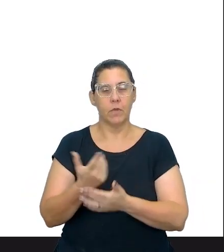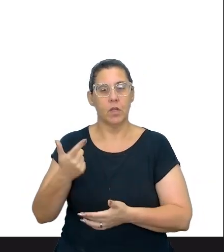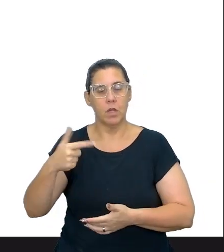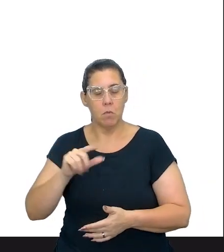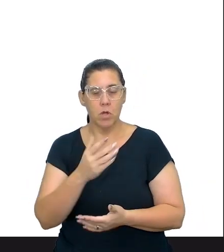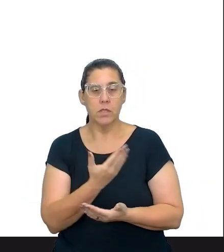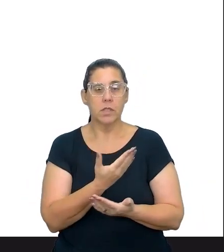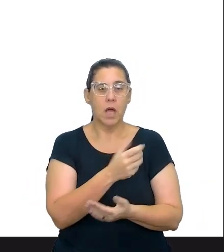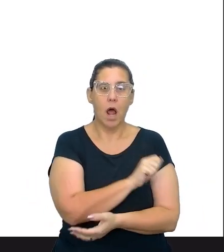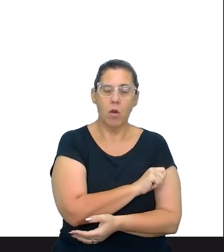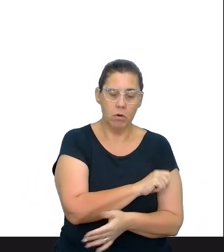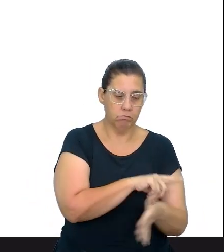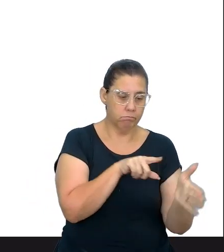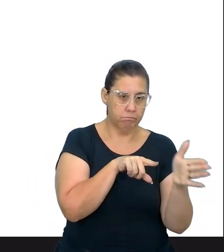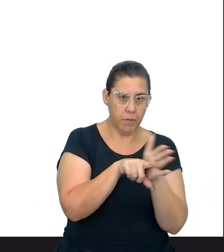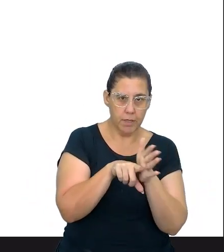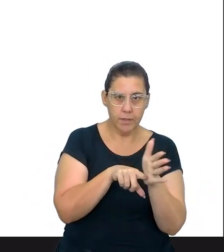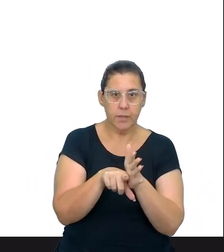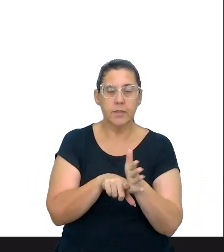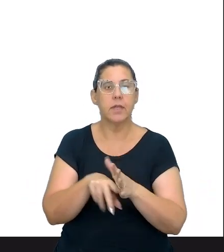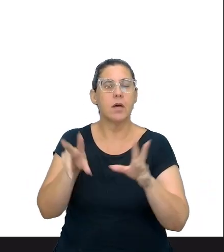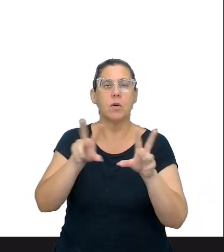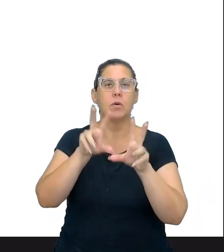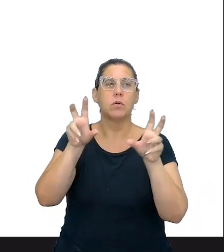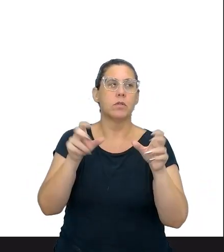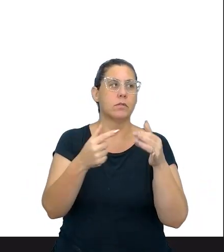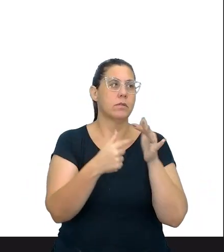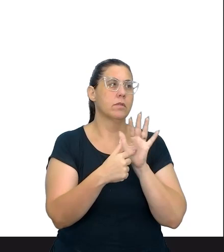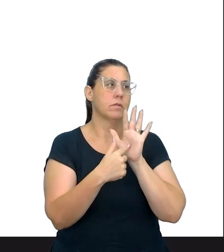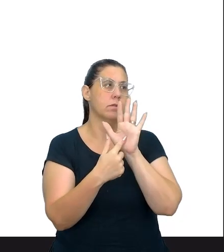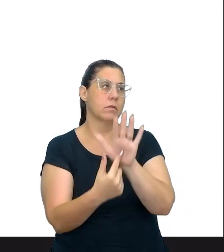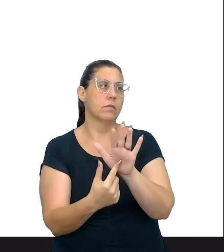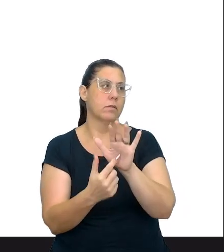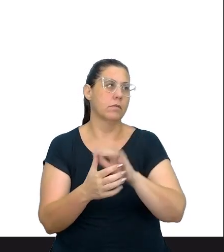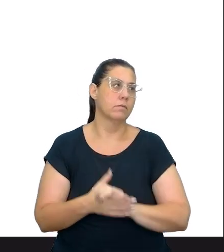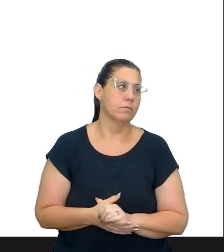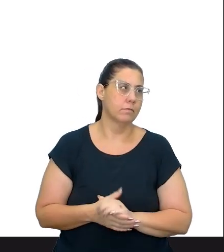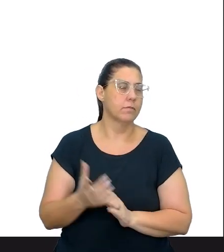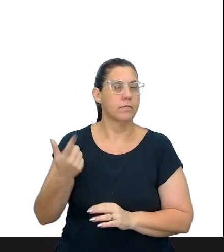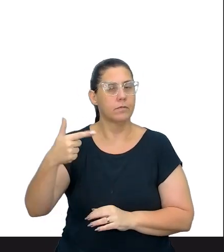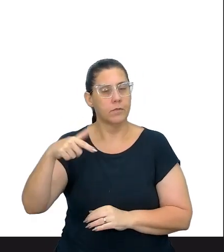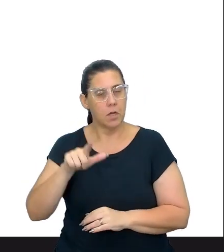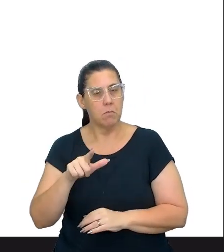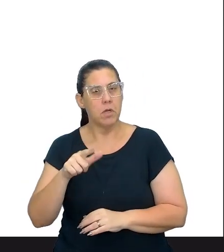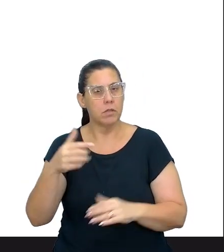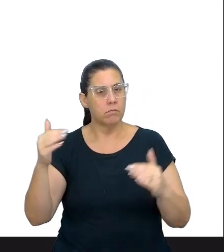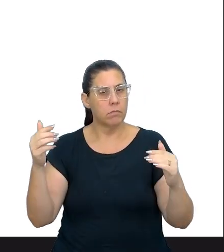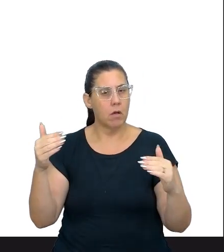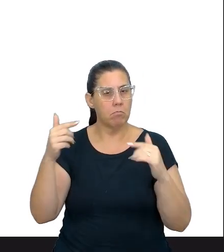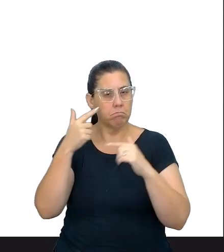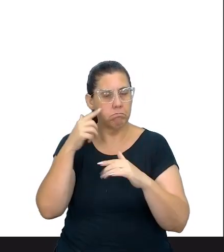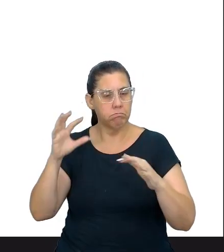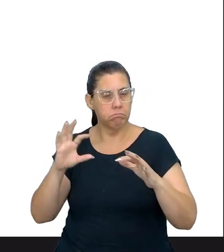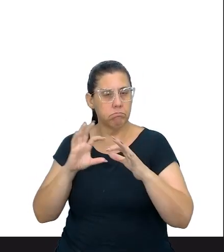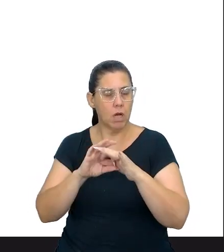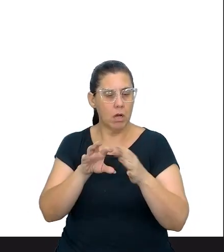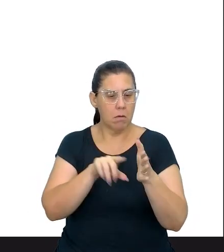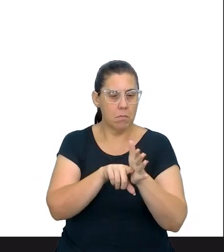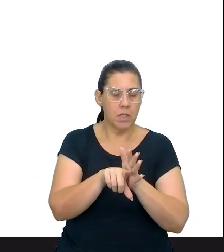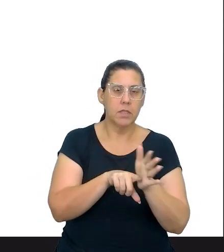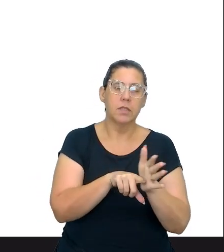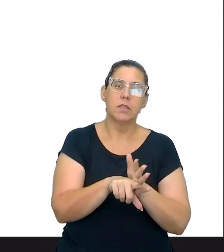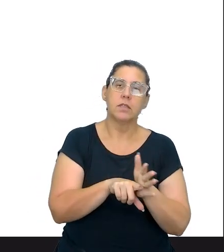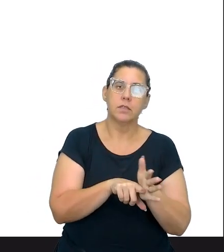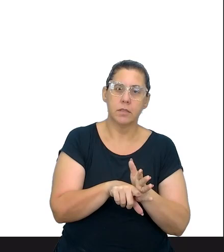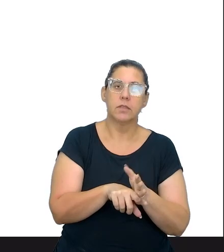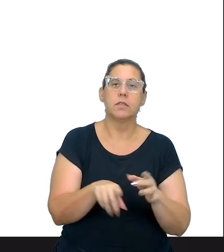alunos vão ter que pesquisar em cima de um determinado tema que vai ser passado para eles. Depois, eles vão socializar essa pesquisa, que deve ser nessa aula 4,